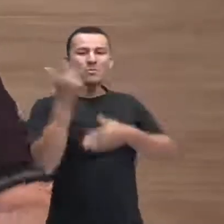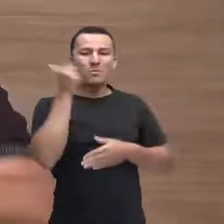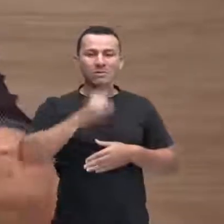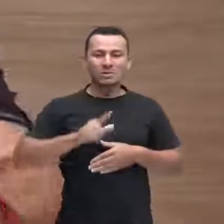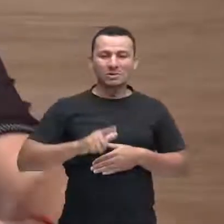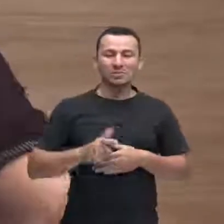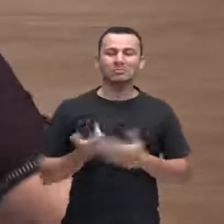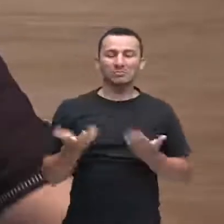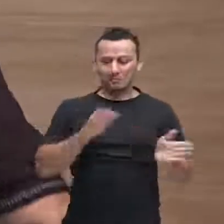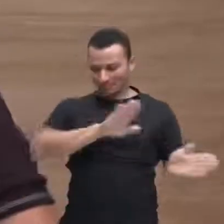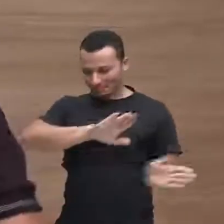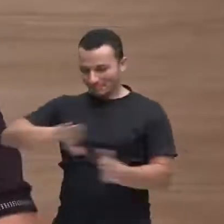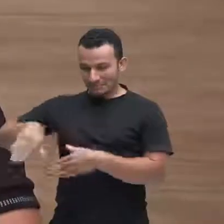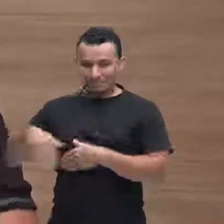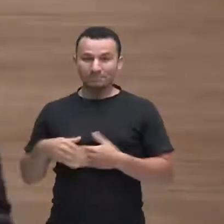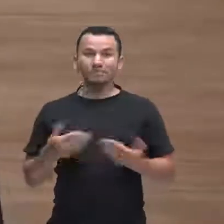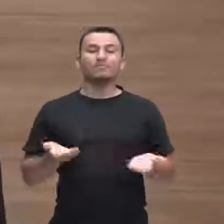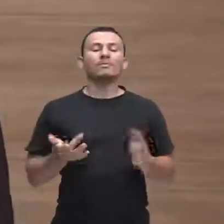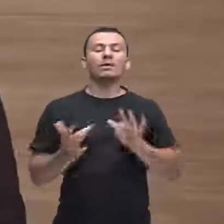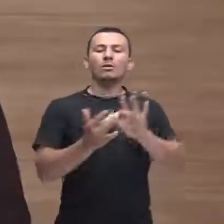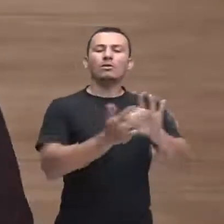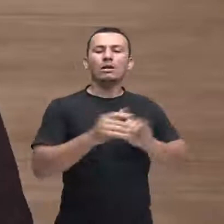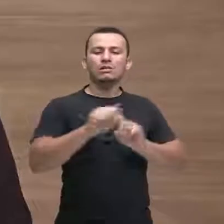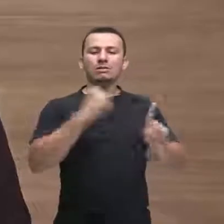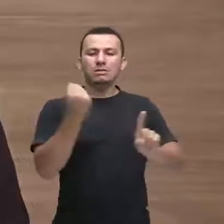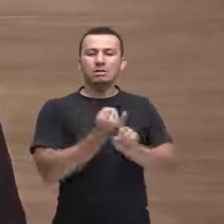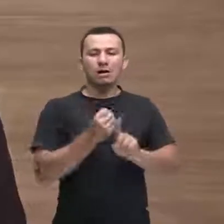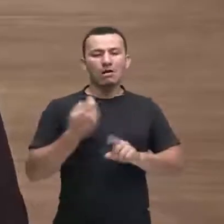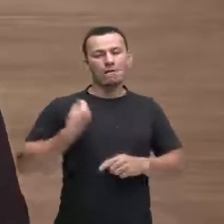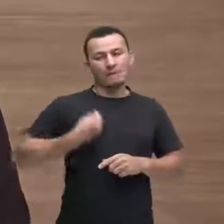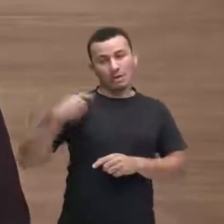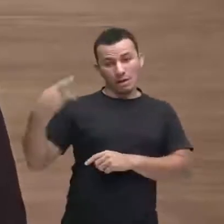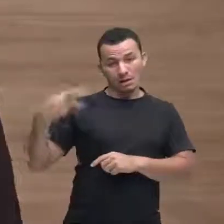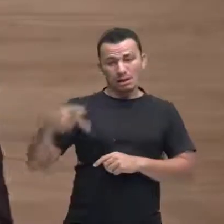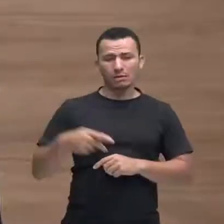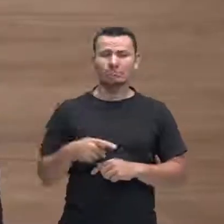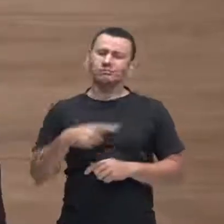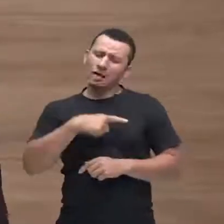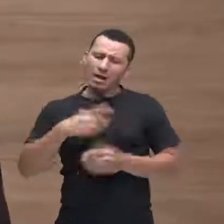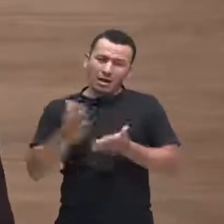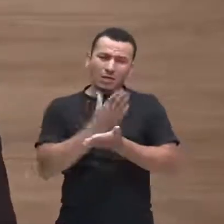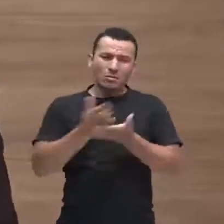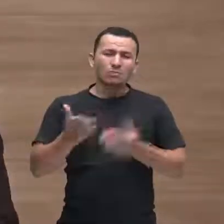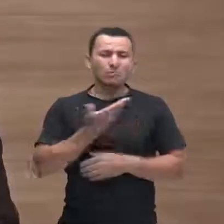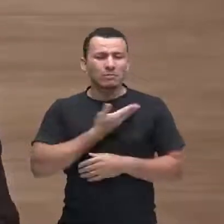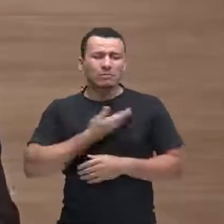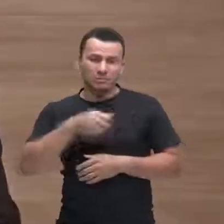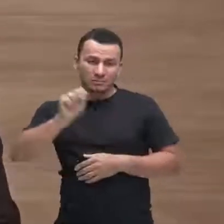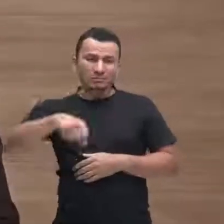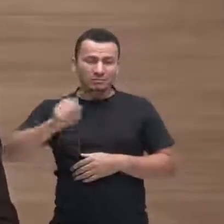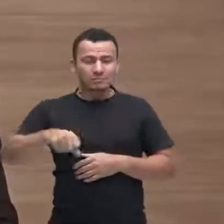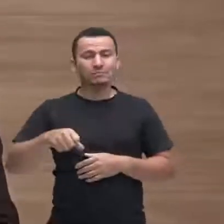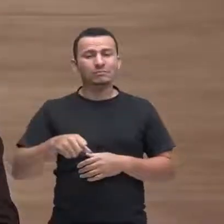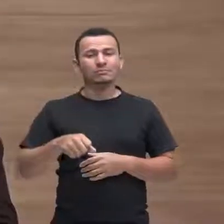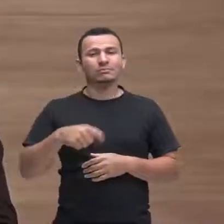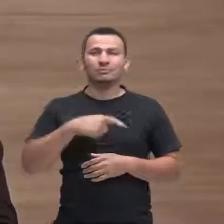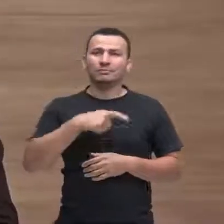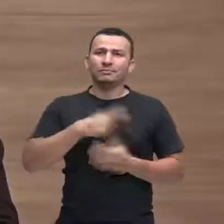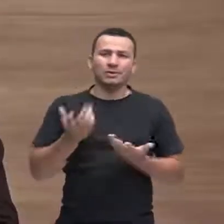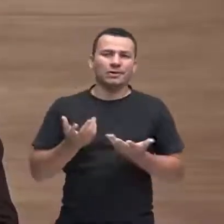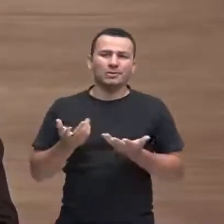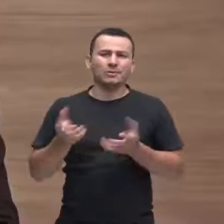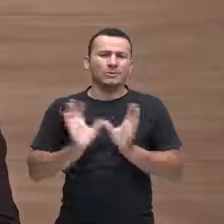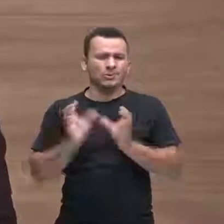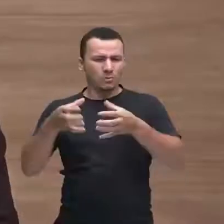para a vida social de Paulo. Paulo tinha alguns amigos. Paulo possuía um círculo de